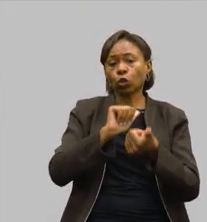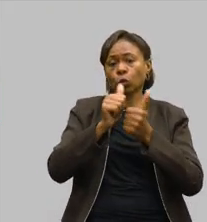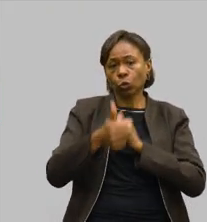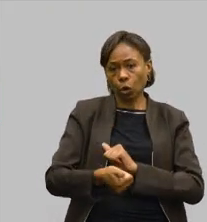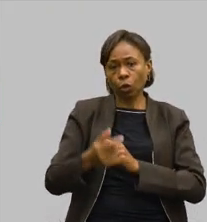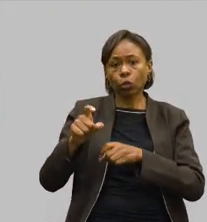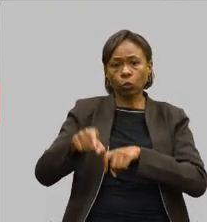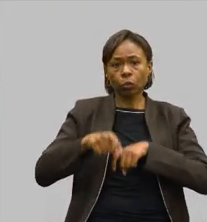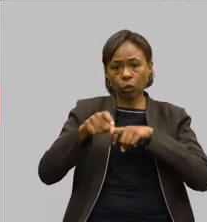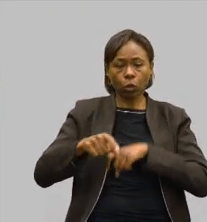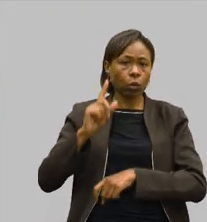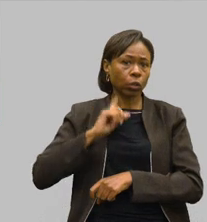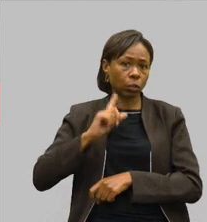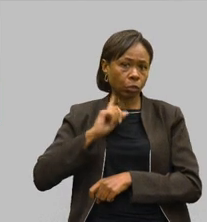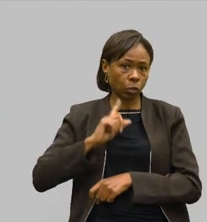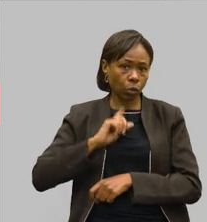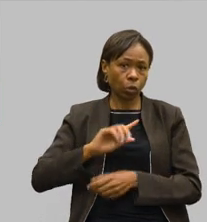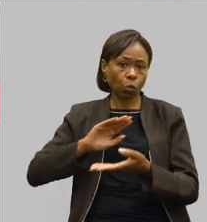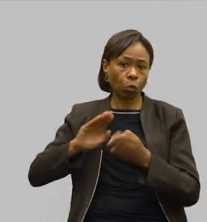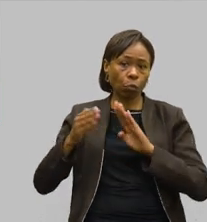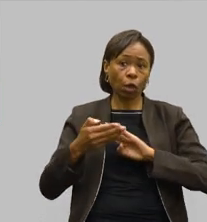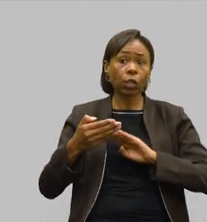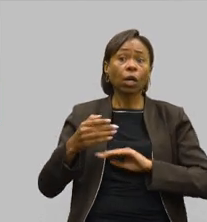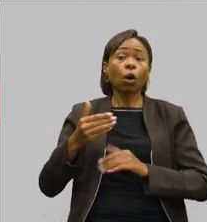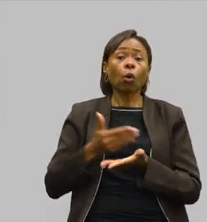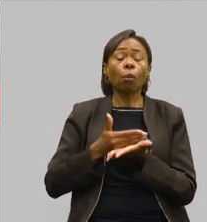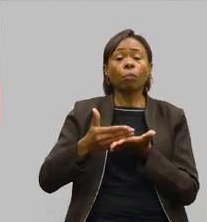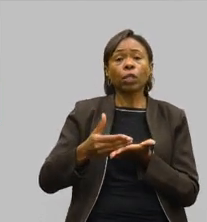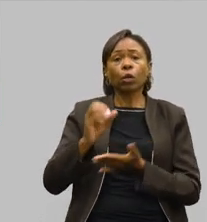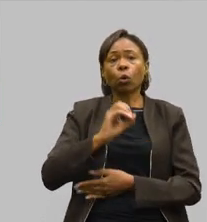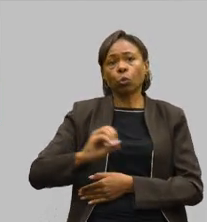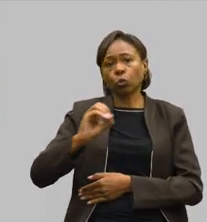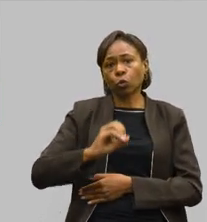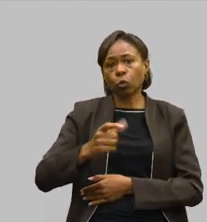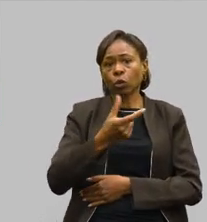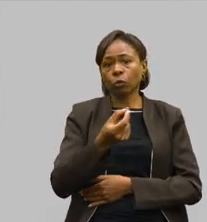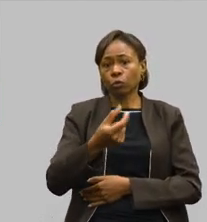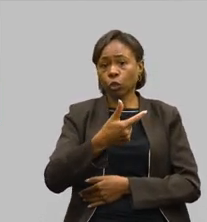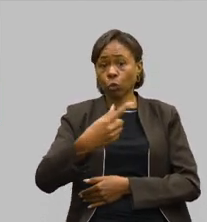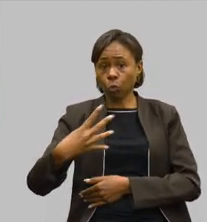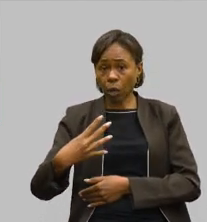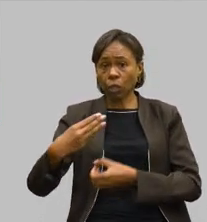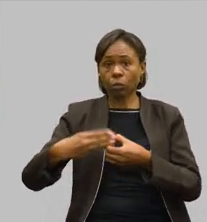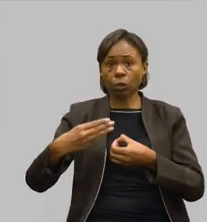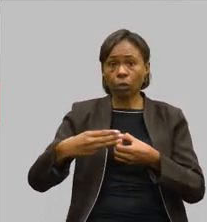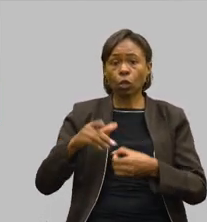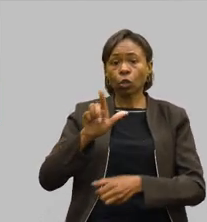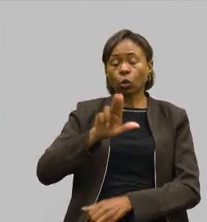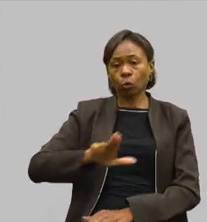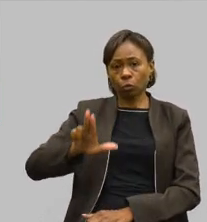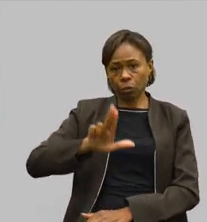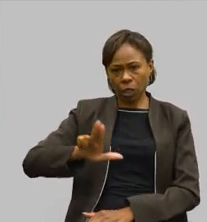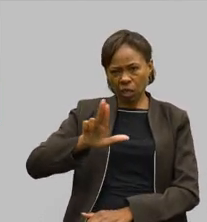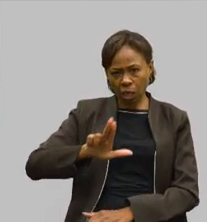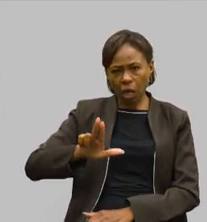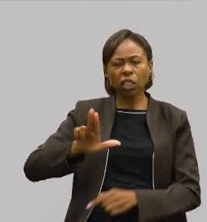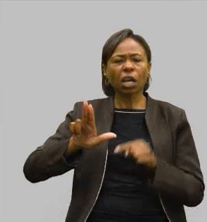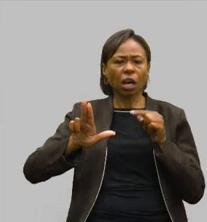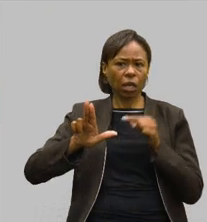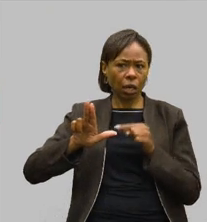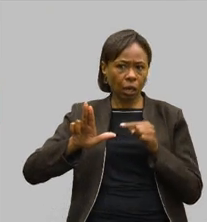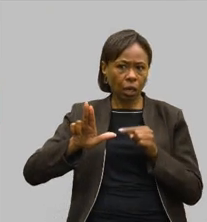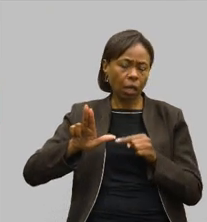Interior de Minas do Paradesporto, prevista agora para iniciar em outubro de 2024, no município de Uberlândia, que é um município que tem